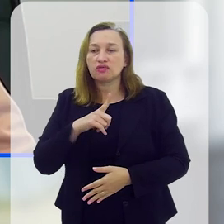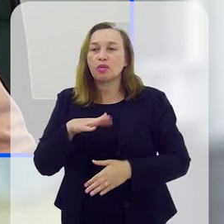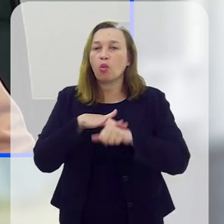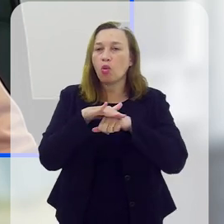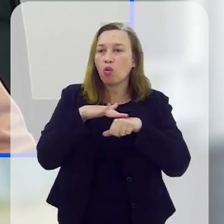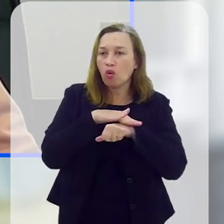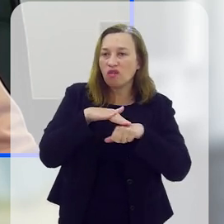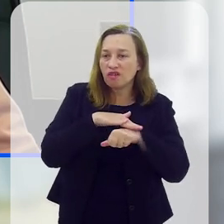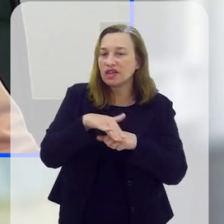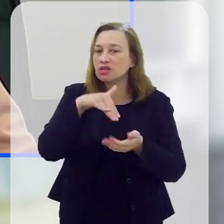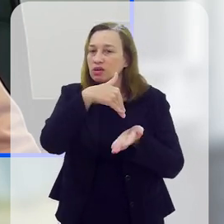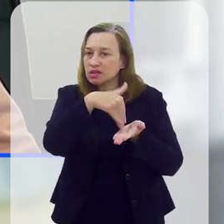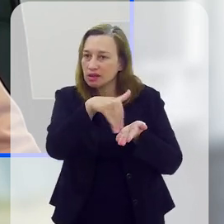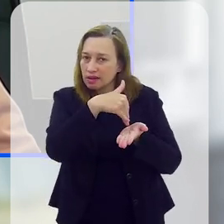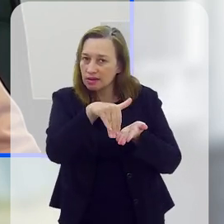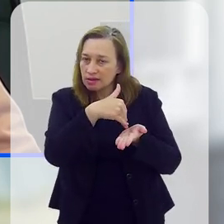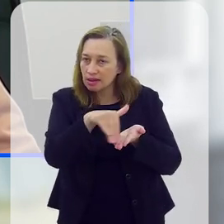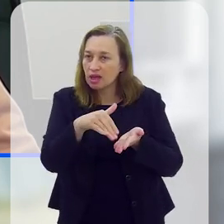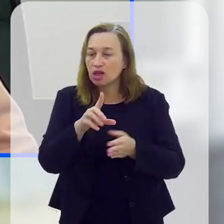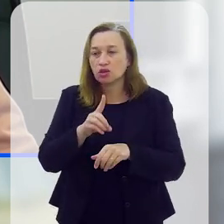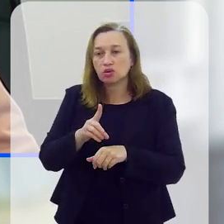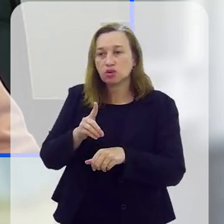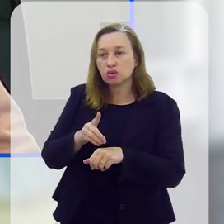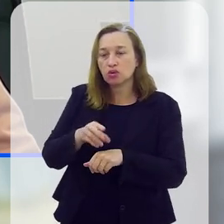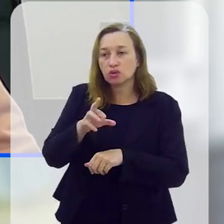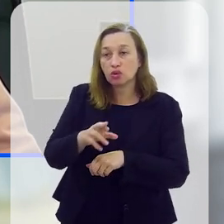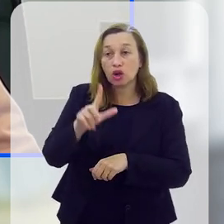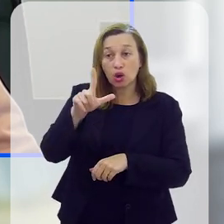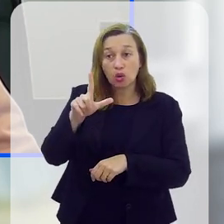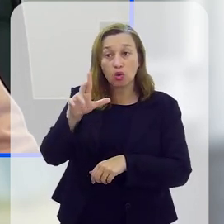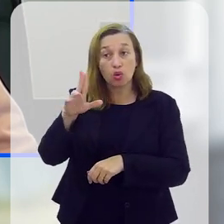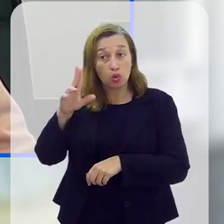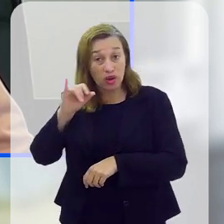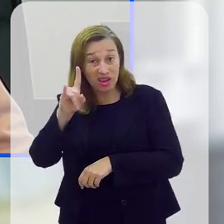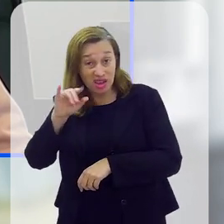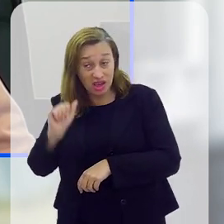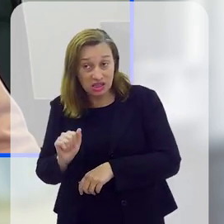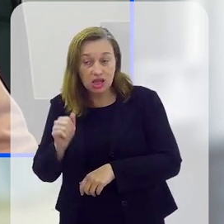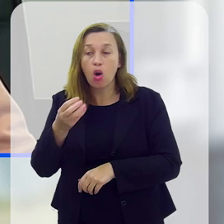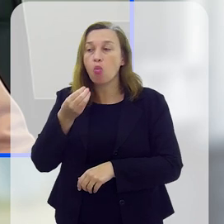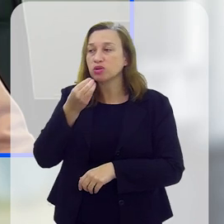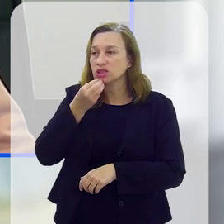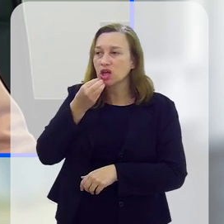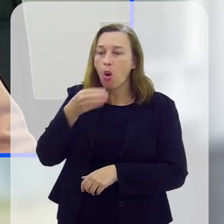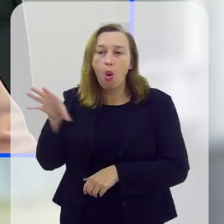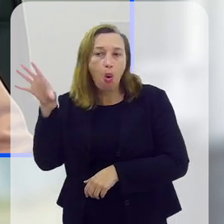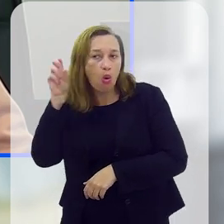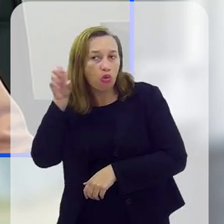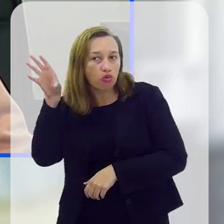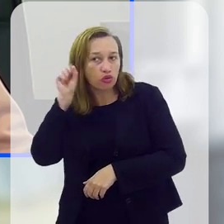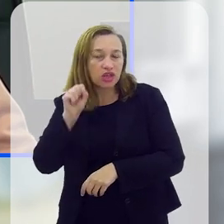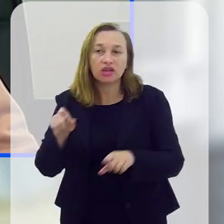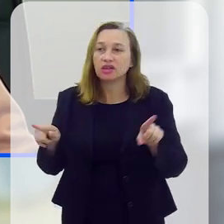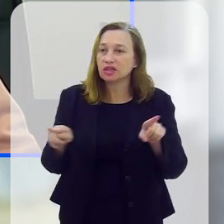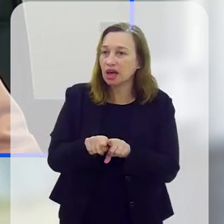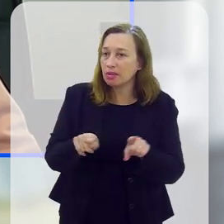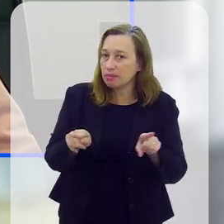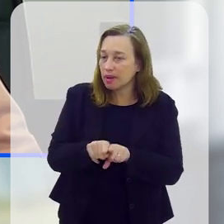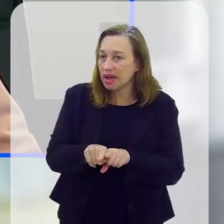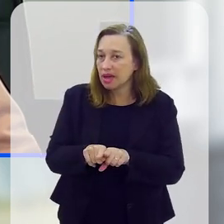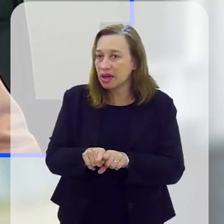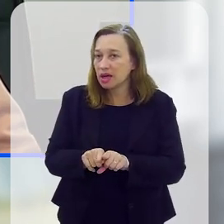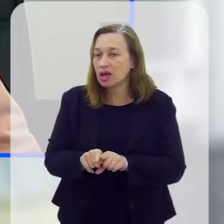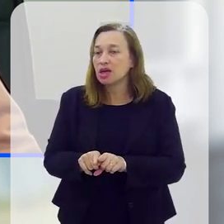já tivemos aí uma conversa com a secretária, doutora Heloísa, nós tivemos a oportunidade de ouvir também,